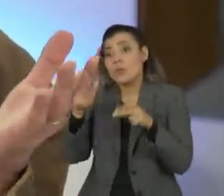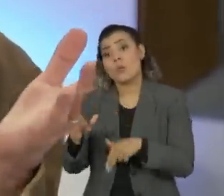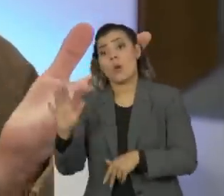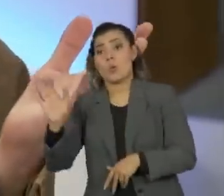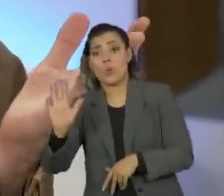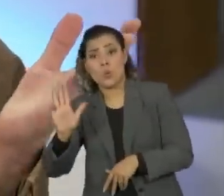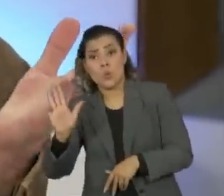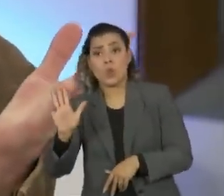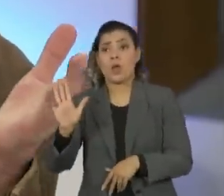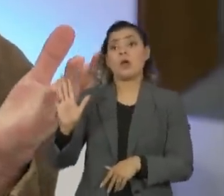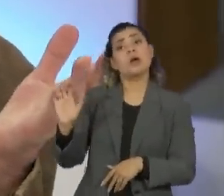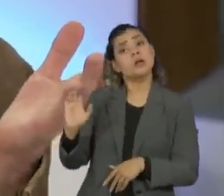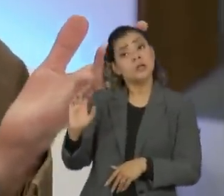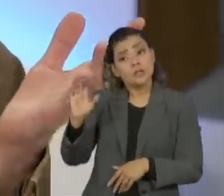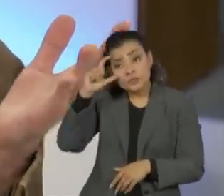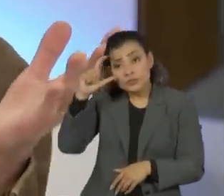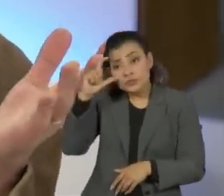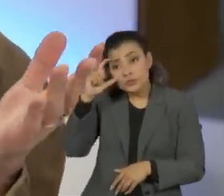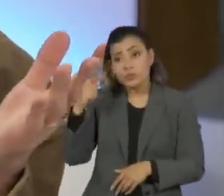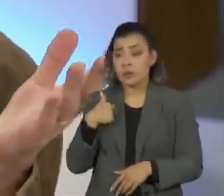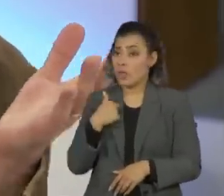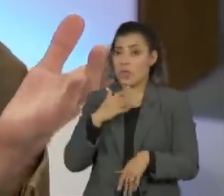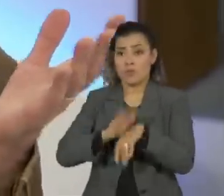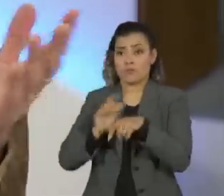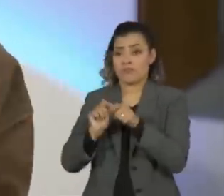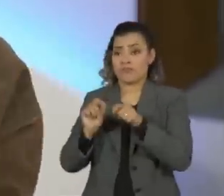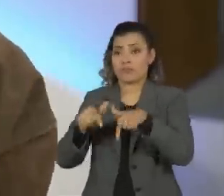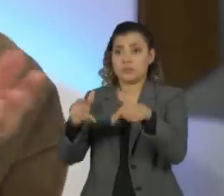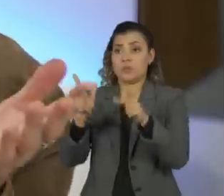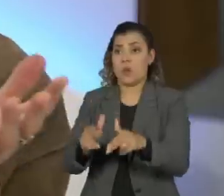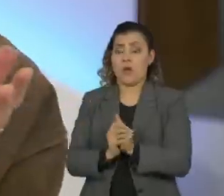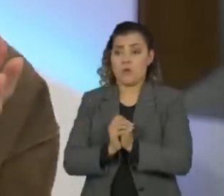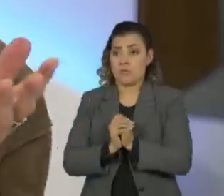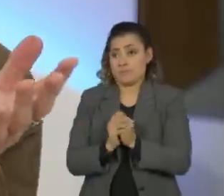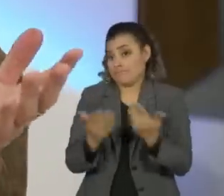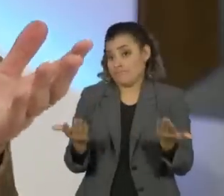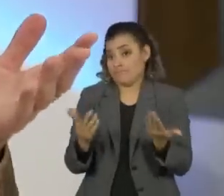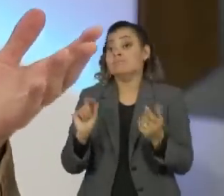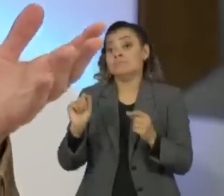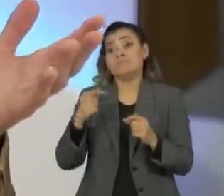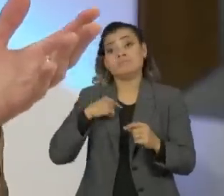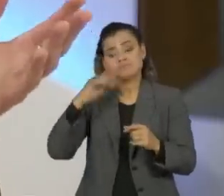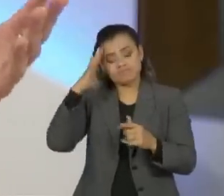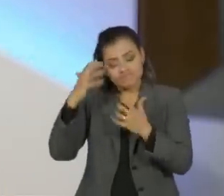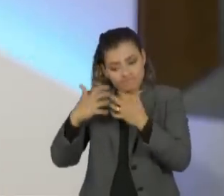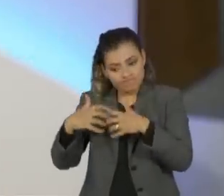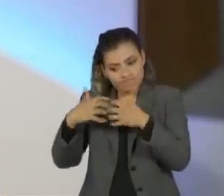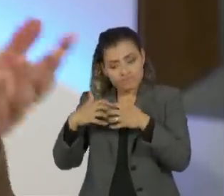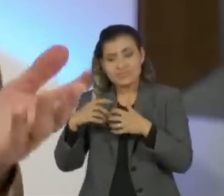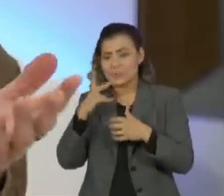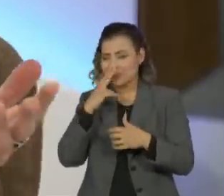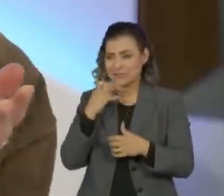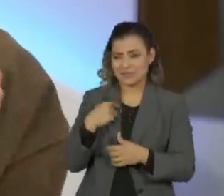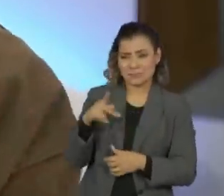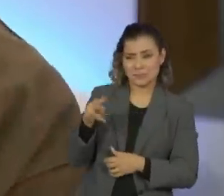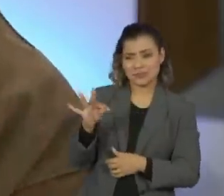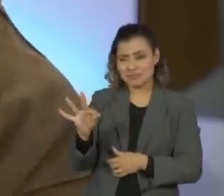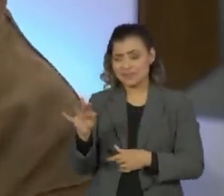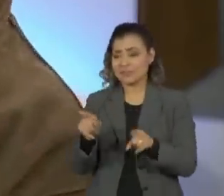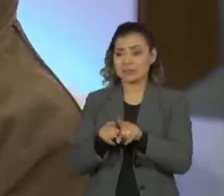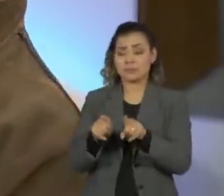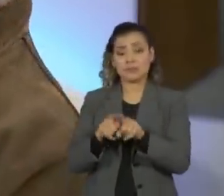a Dilma, botar para chambrar, não é? Porque eu também tive defecções com o PT, do mesmo tipo de,